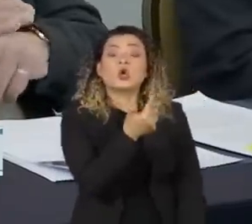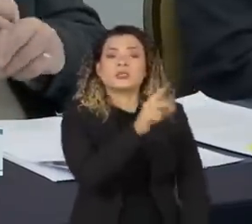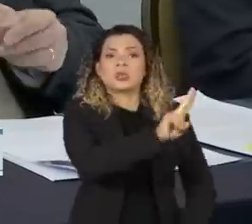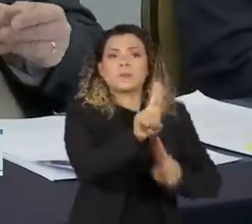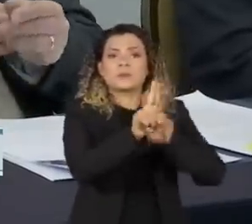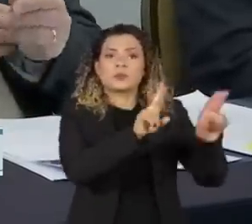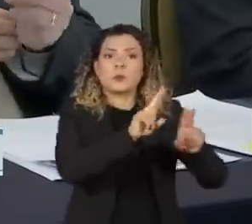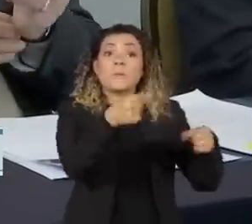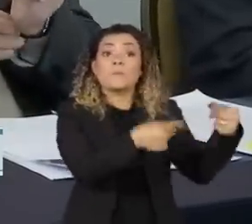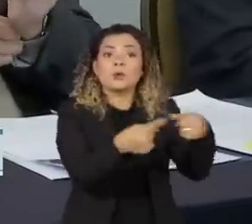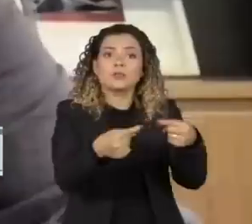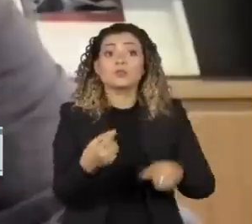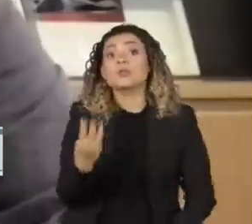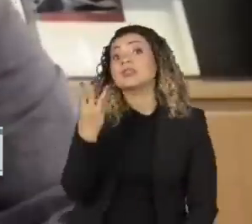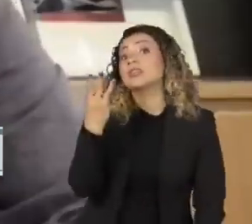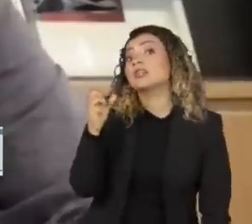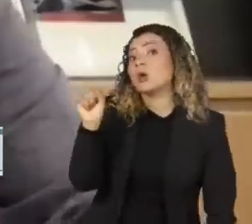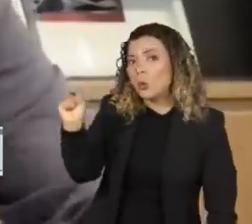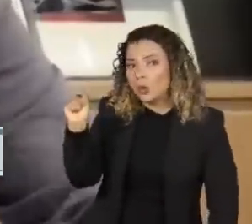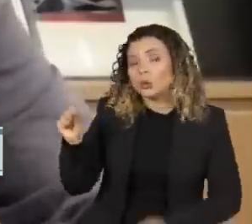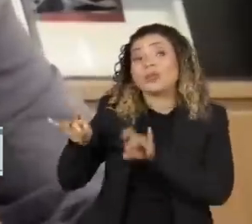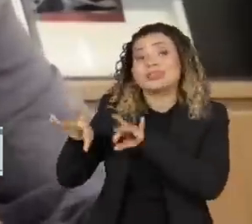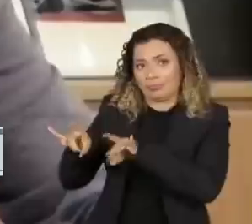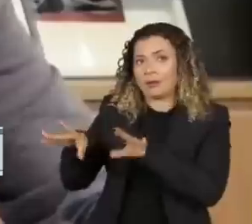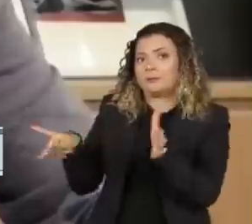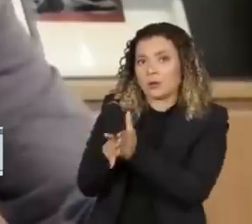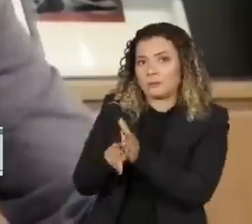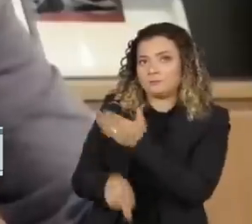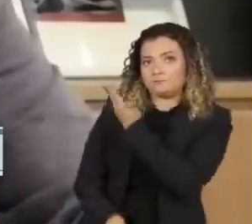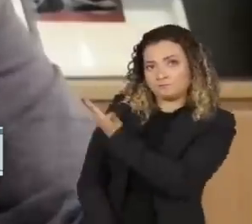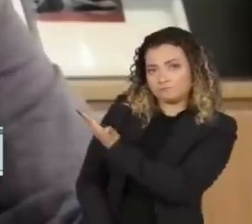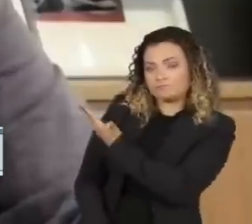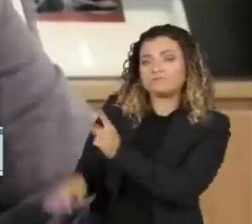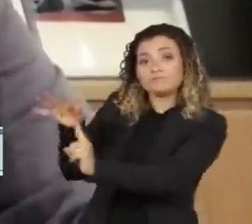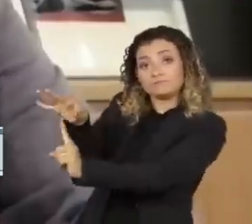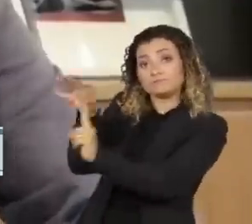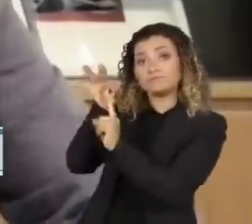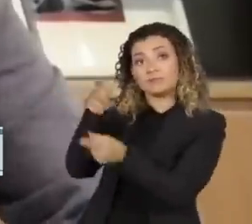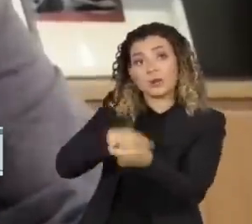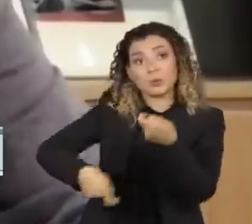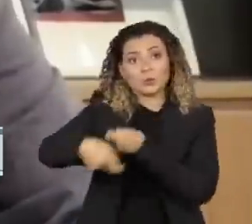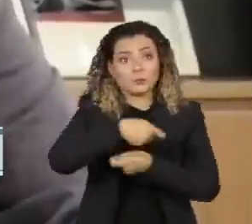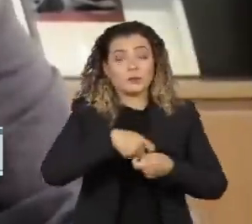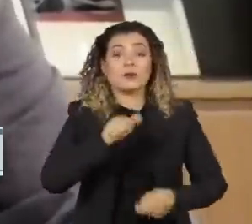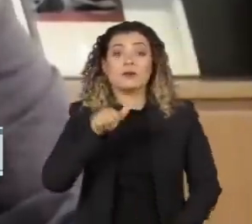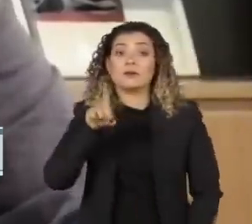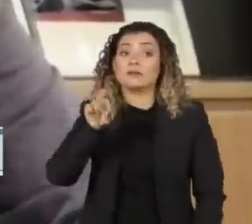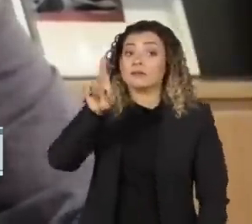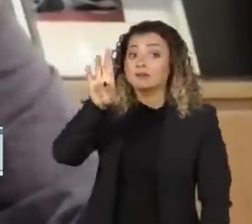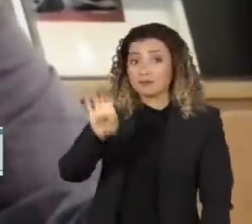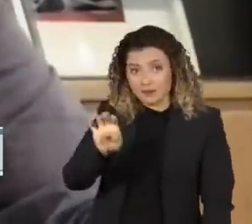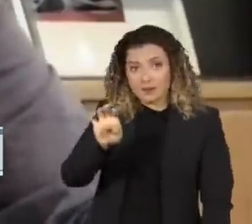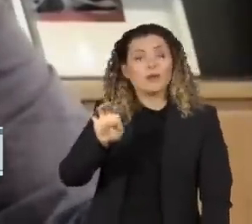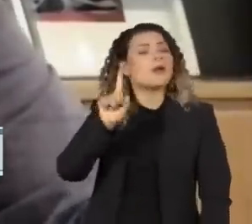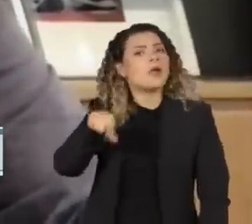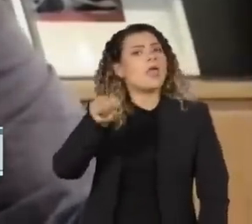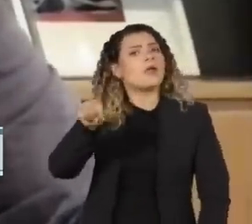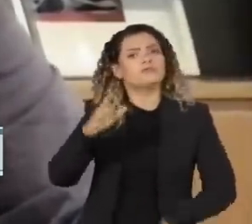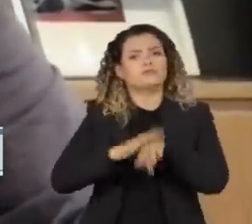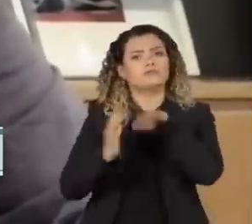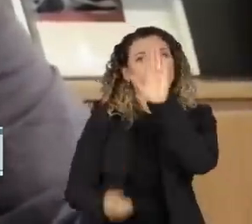38 técnicos. Um dos já confirmados é o do economista André Lara Rezende, um dos